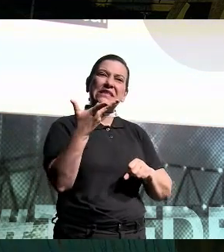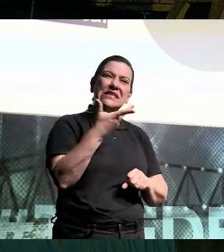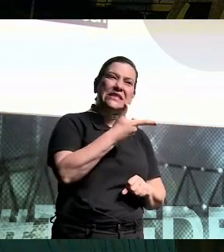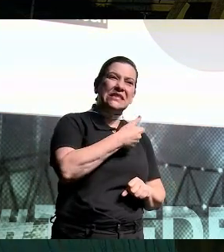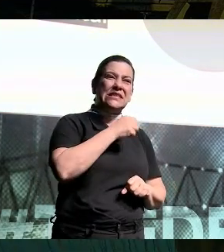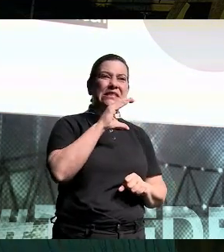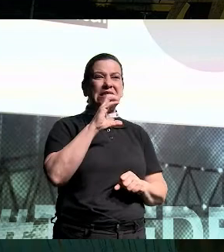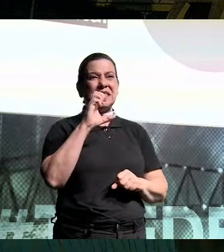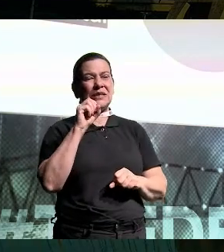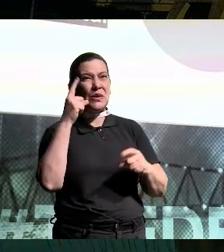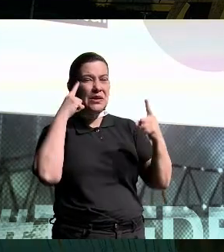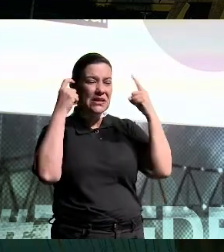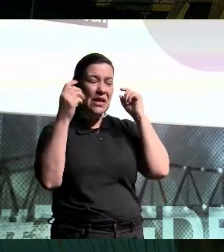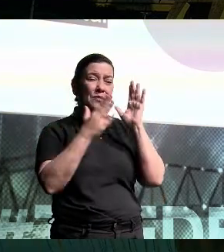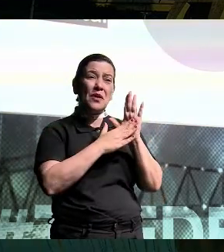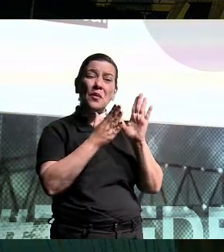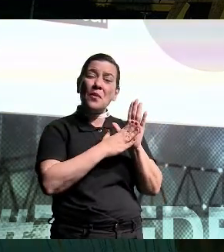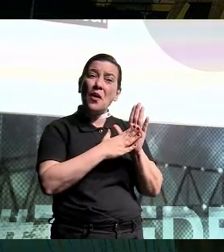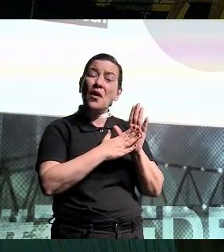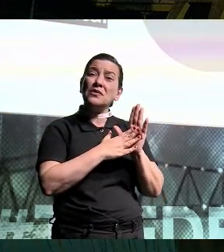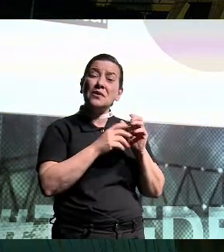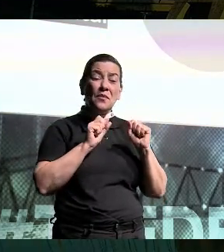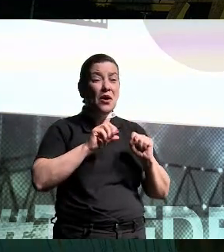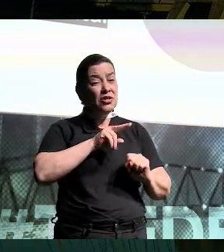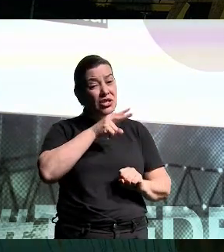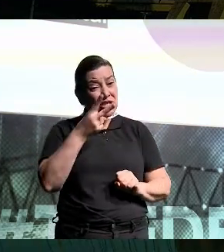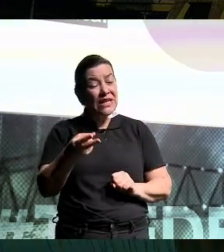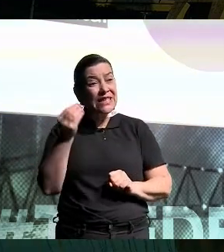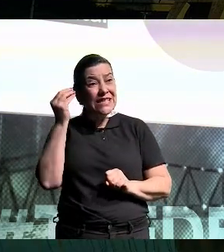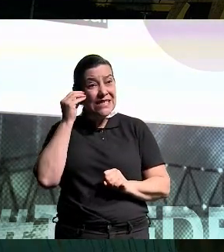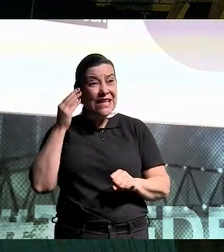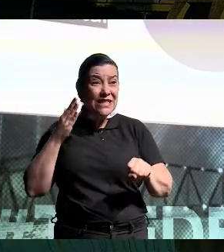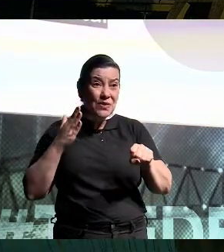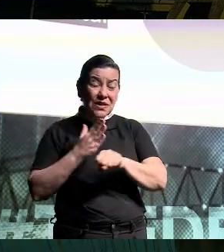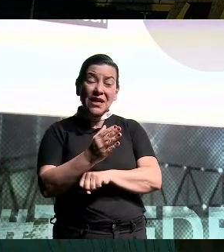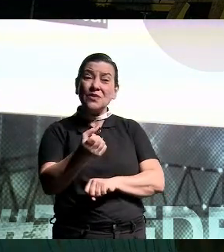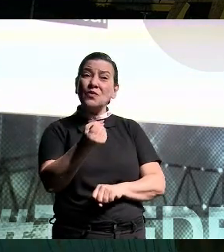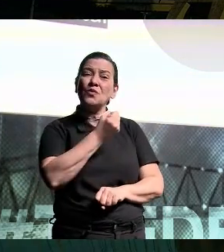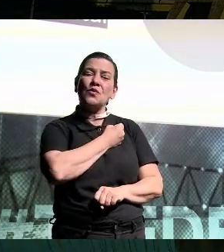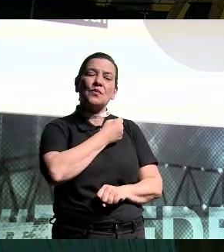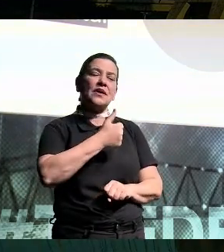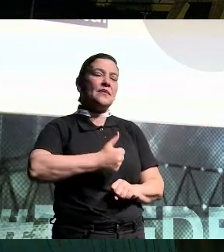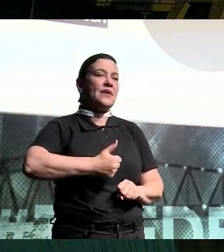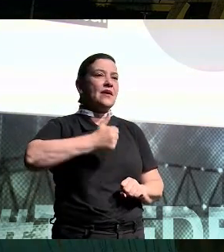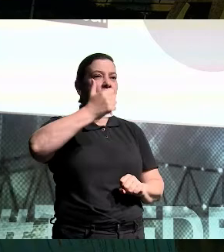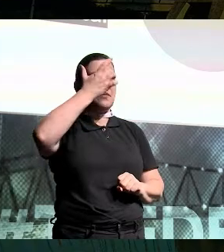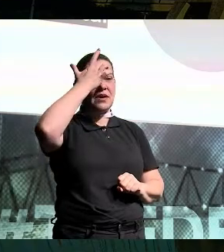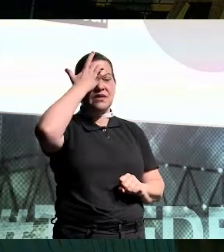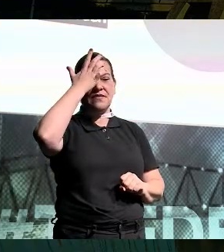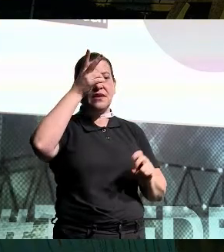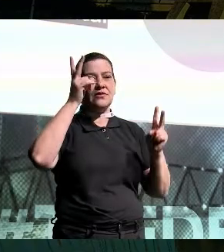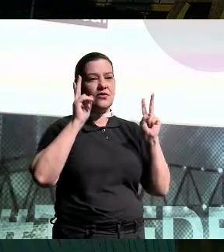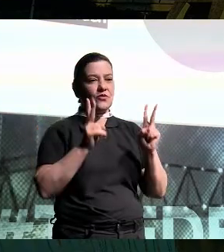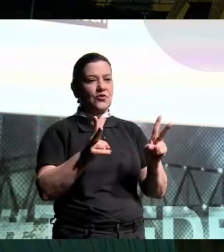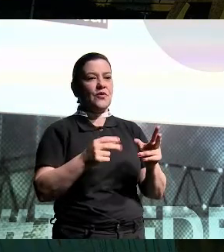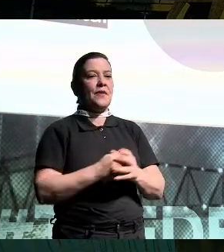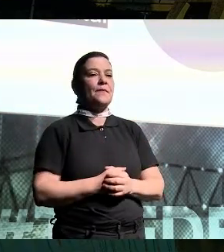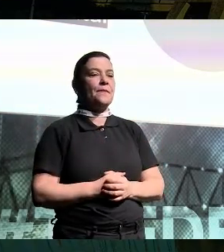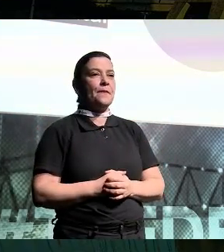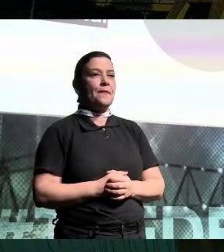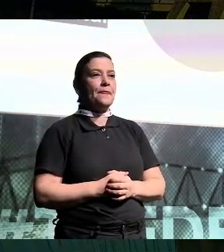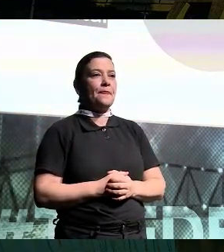CEOs em ideias e propostas e testar. Deu certo, eu tenho números, fica muito mais fácil de seguir essa jornada.